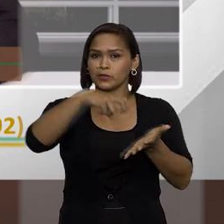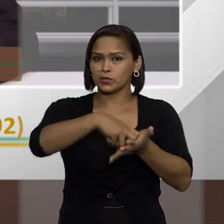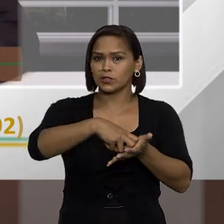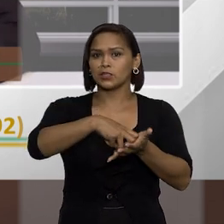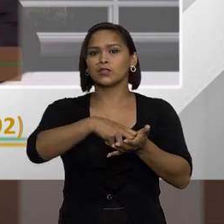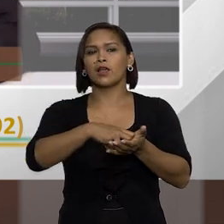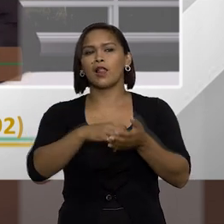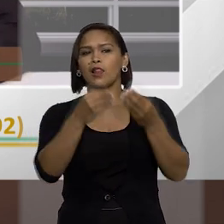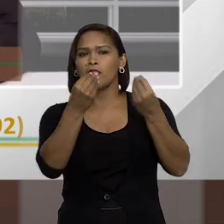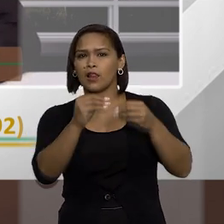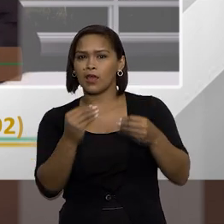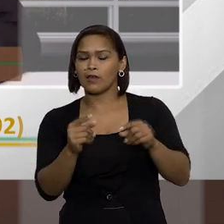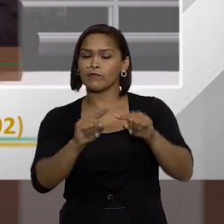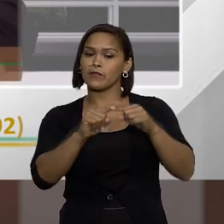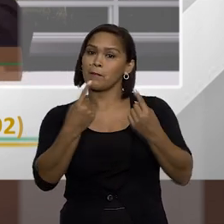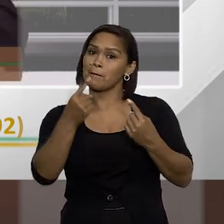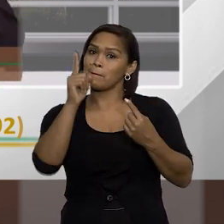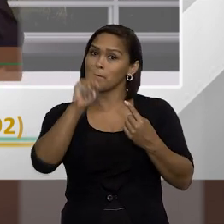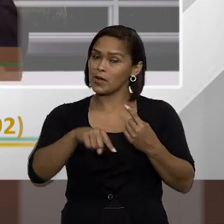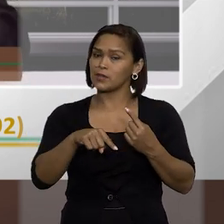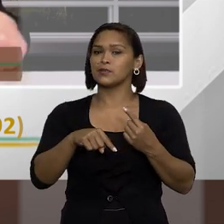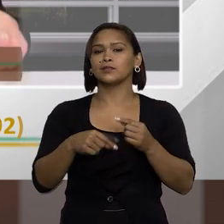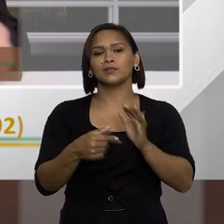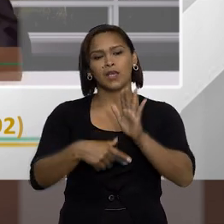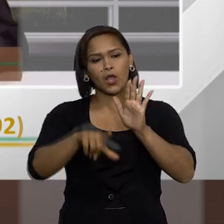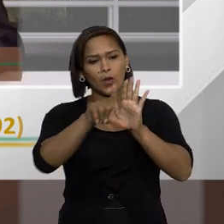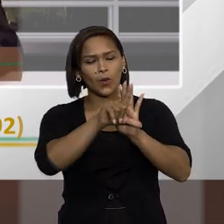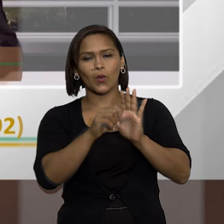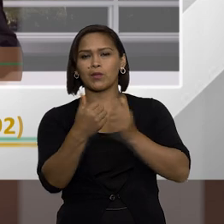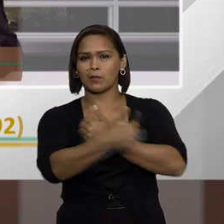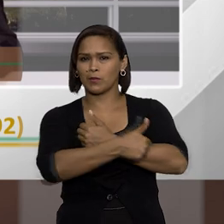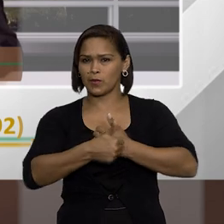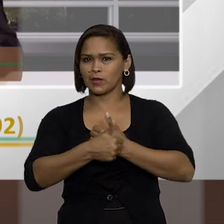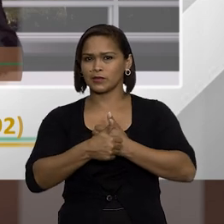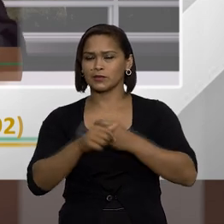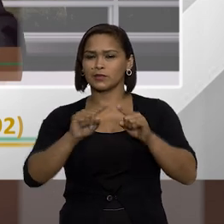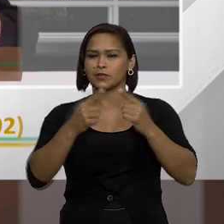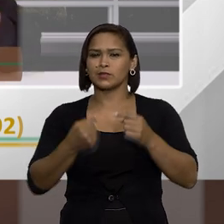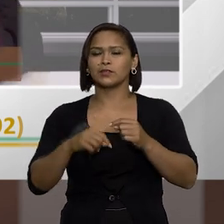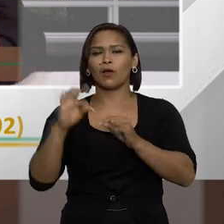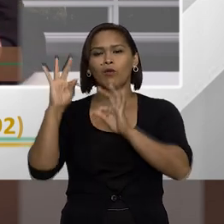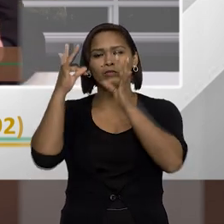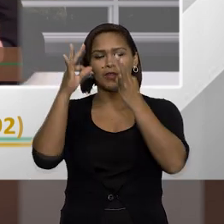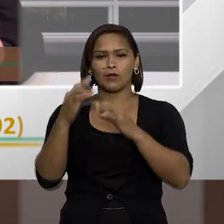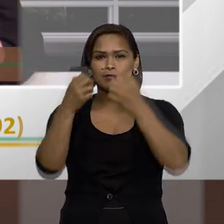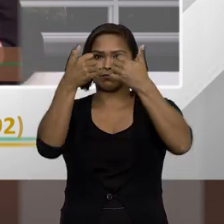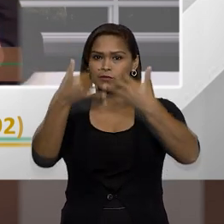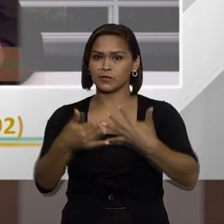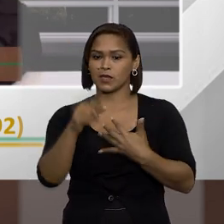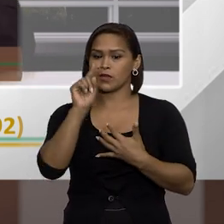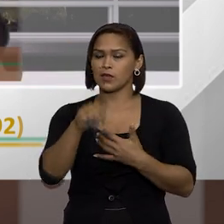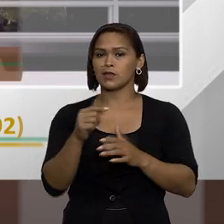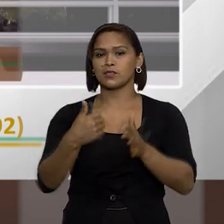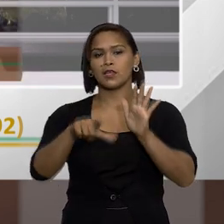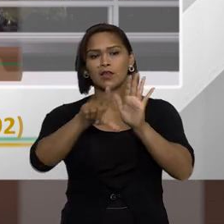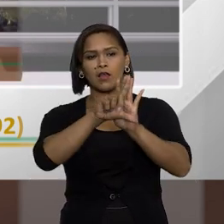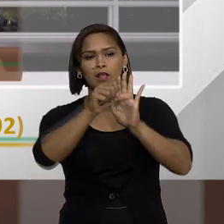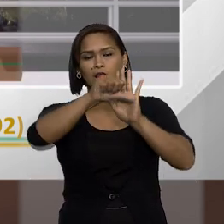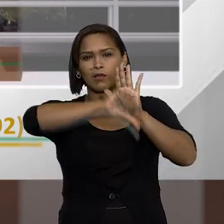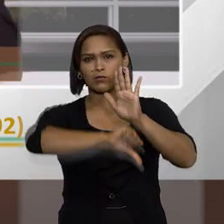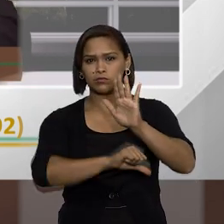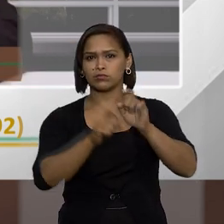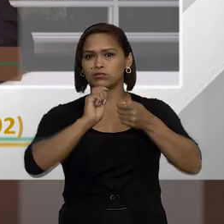punido com advertência, é infração leve. Mas esse é um ato que atenta contra a moralidade. Então, teoricamente falando, isso seria